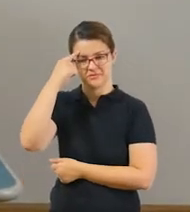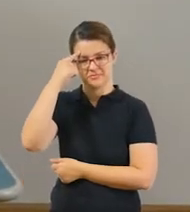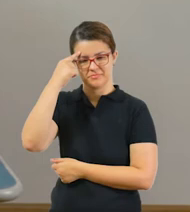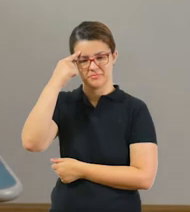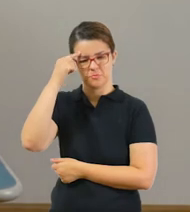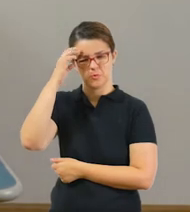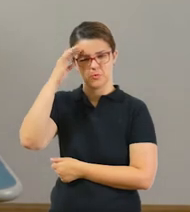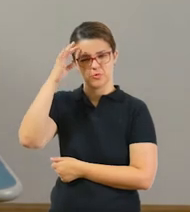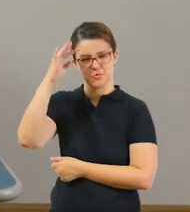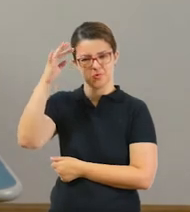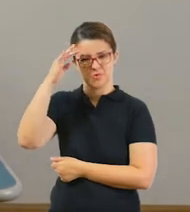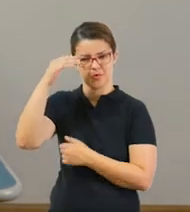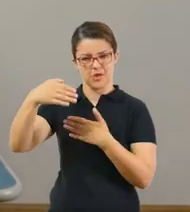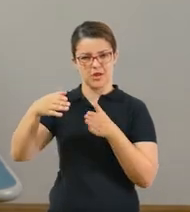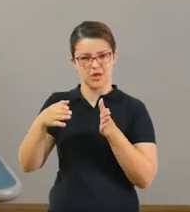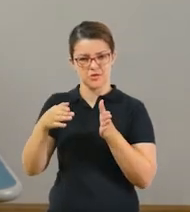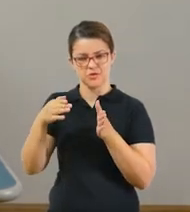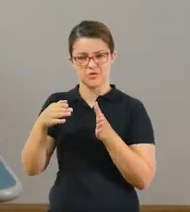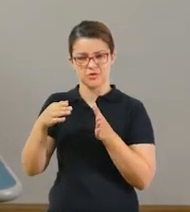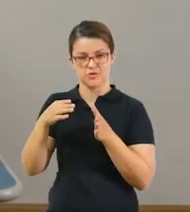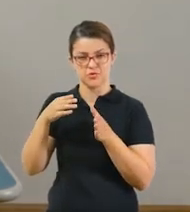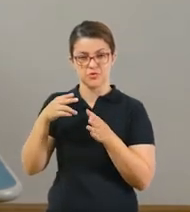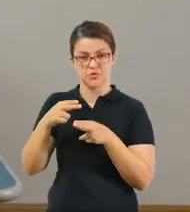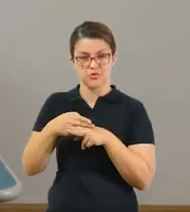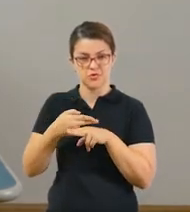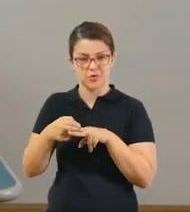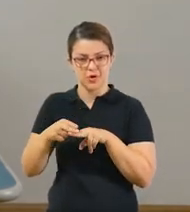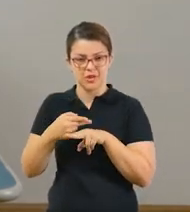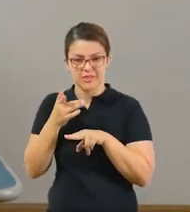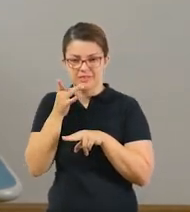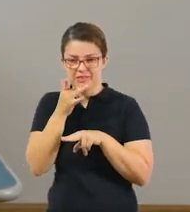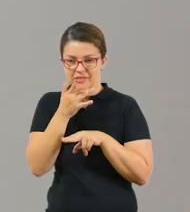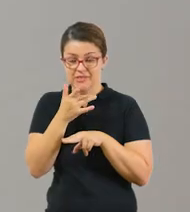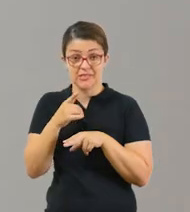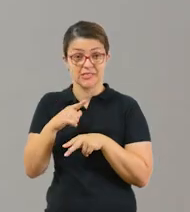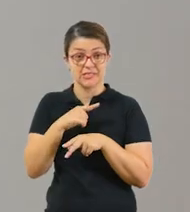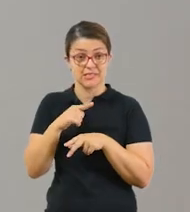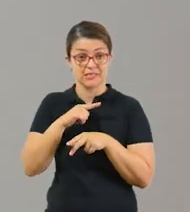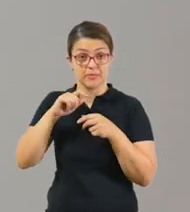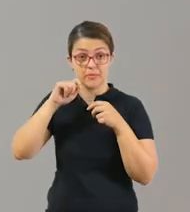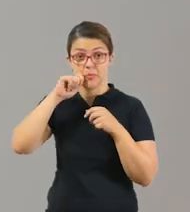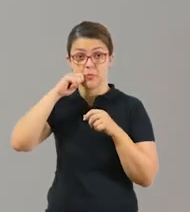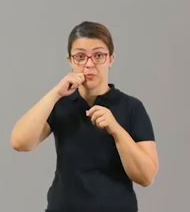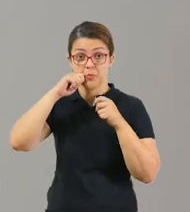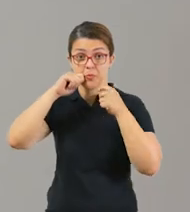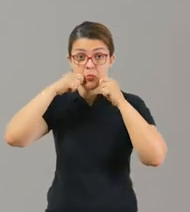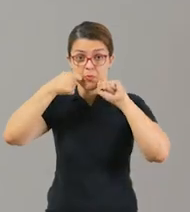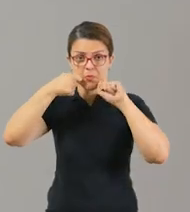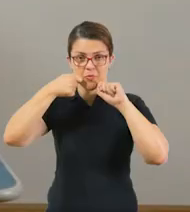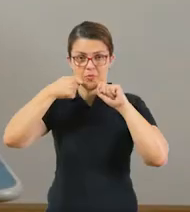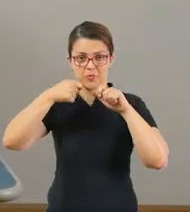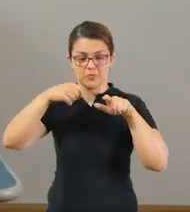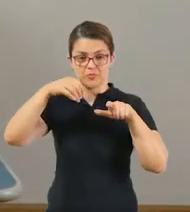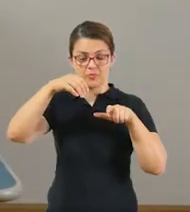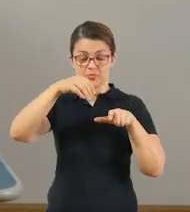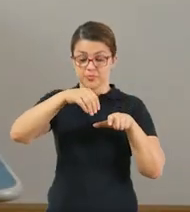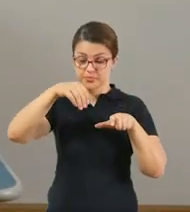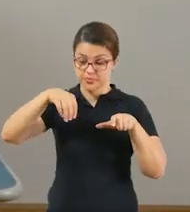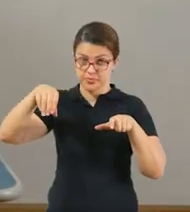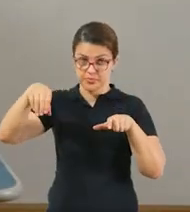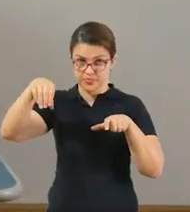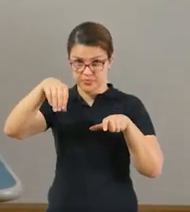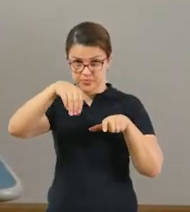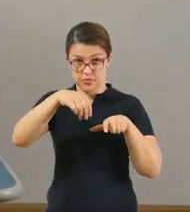caixa de chocolate deliciosa. Igual essa aqui. Contendo 12 bombons dentro dela. Agora,